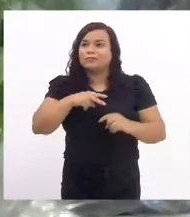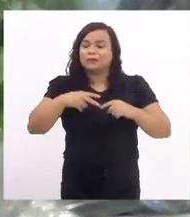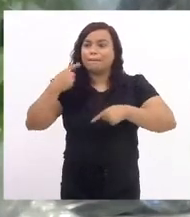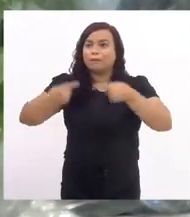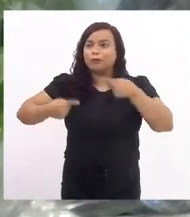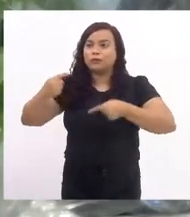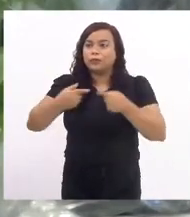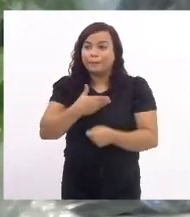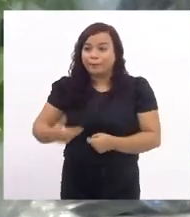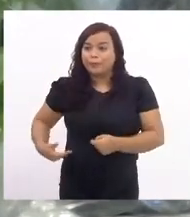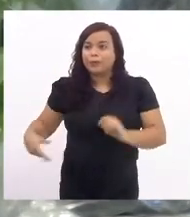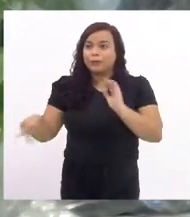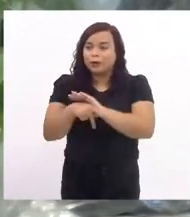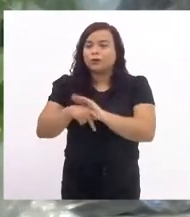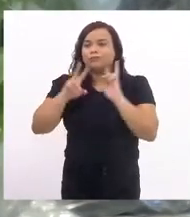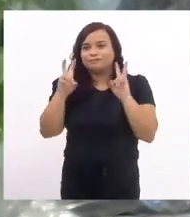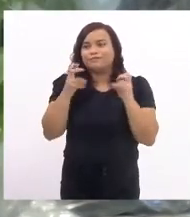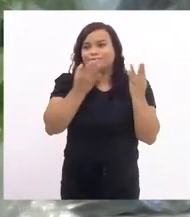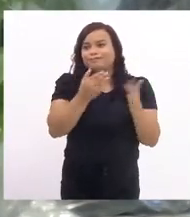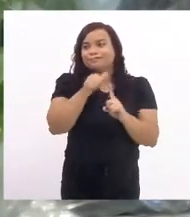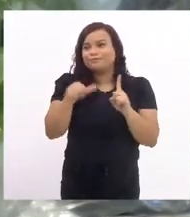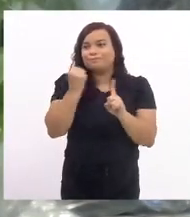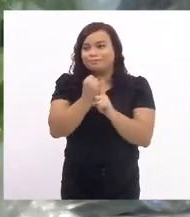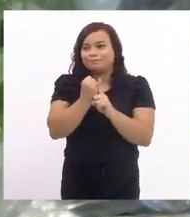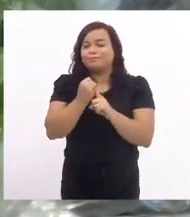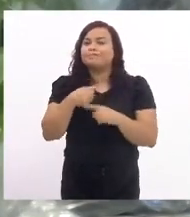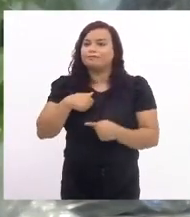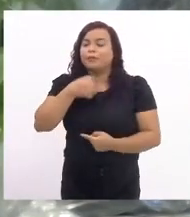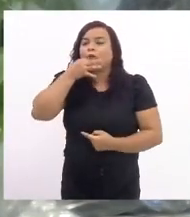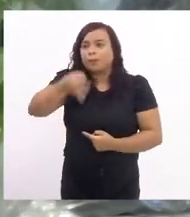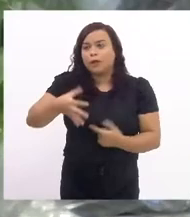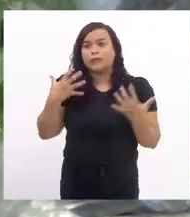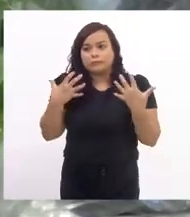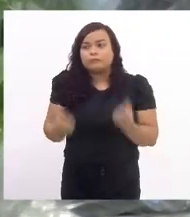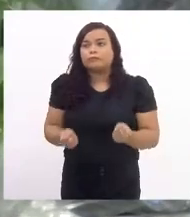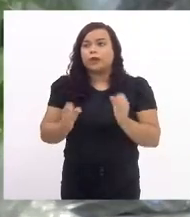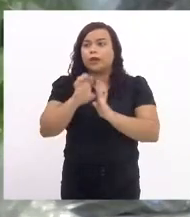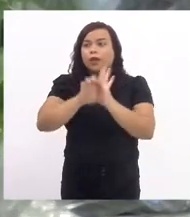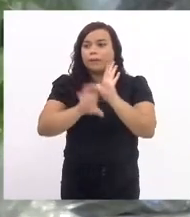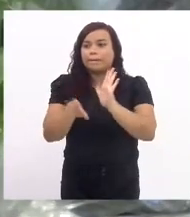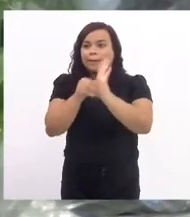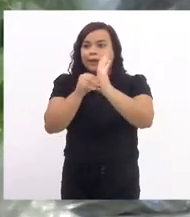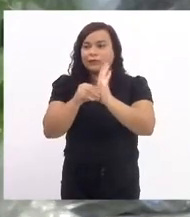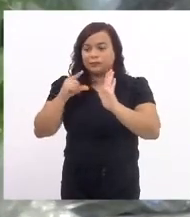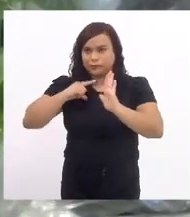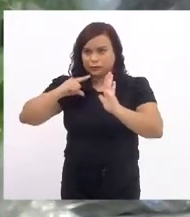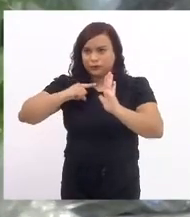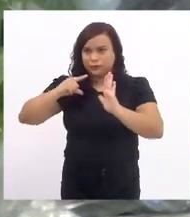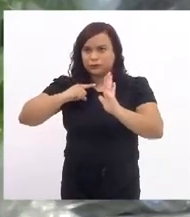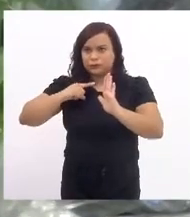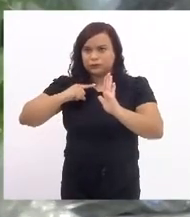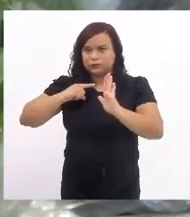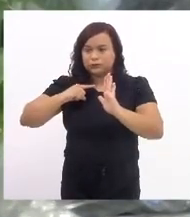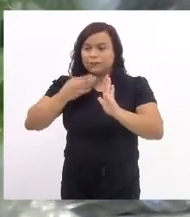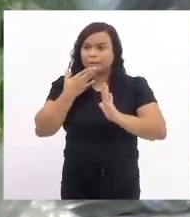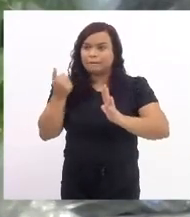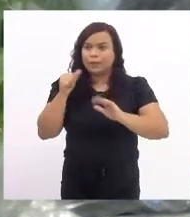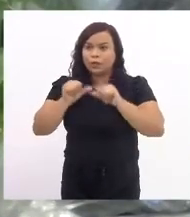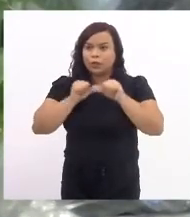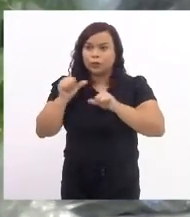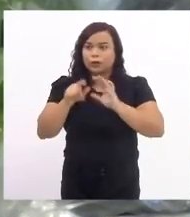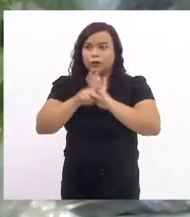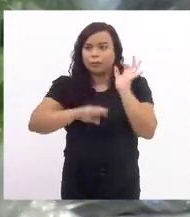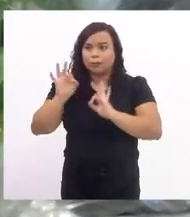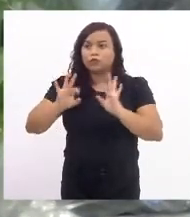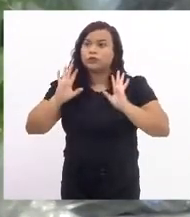pública essa questão. Então, parecer favorável com uma emenda que nós colocamos para melhorar o projeto,